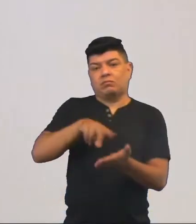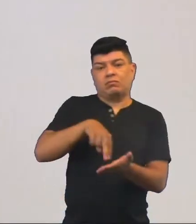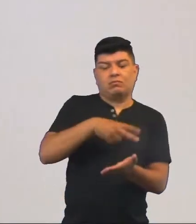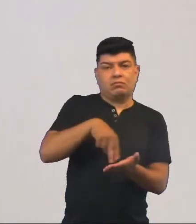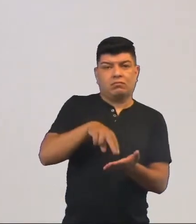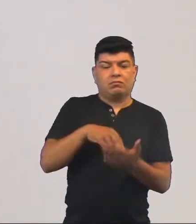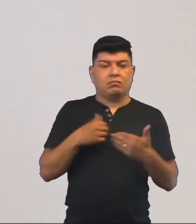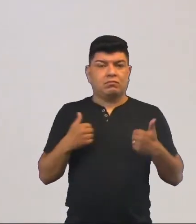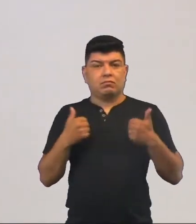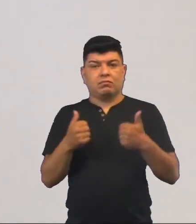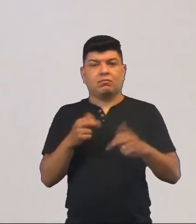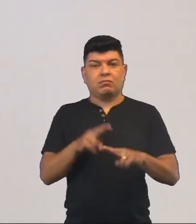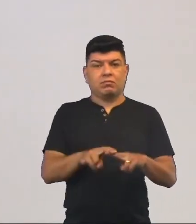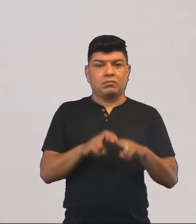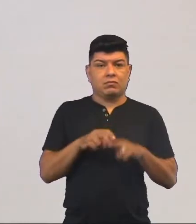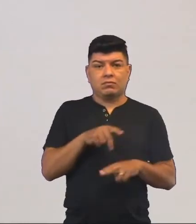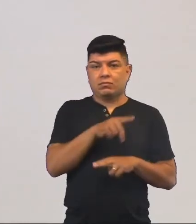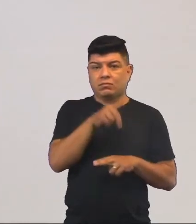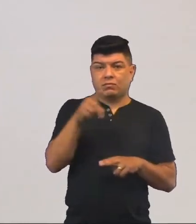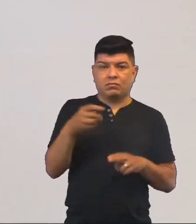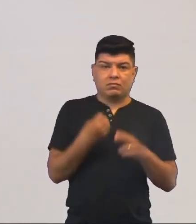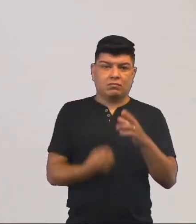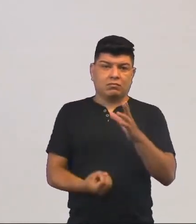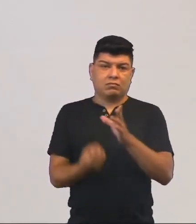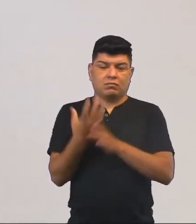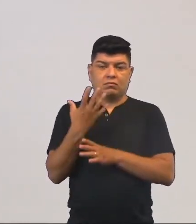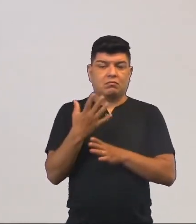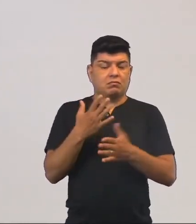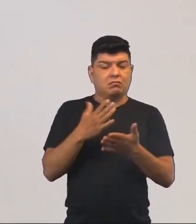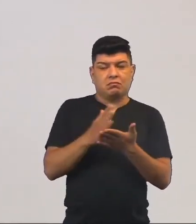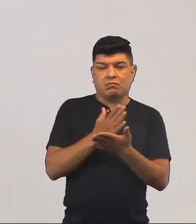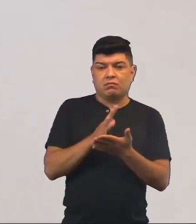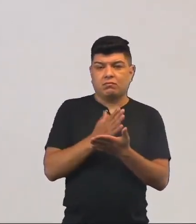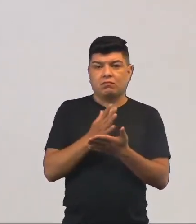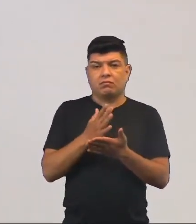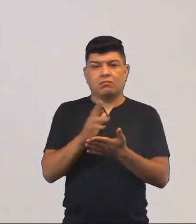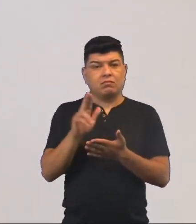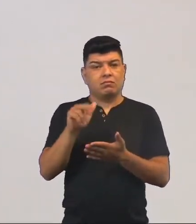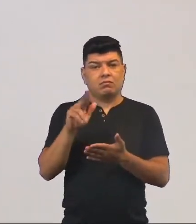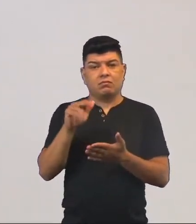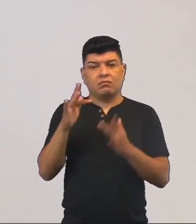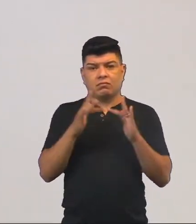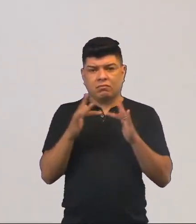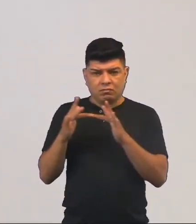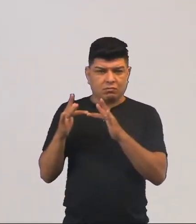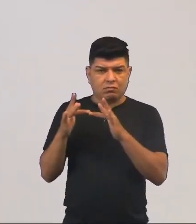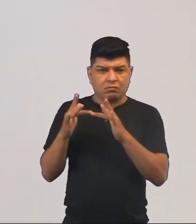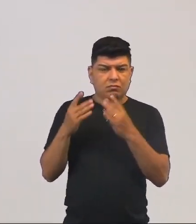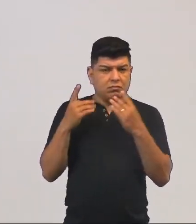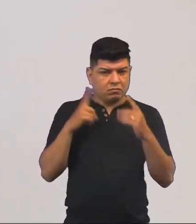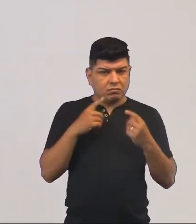dança, certo? Então, você vai criar algo que você nunca teve contato?